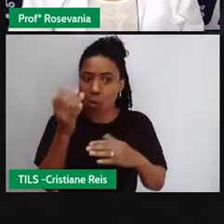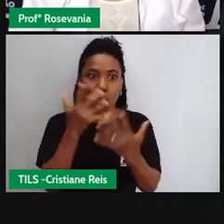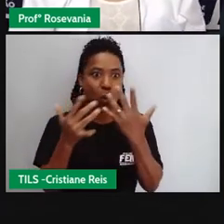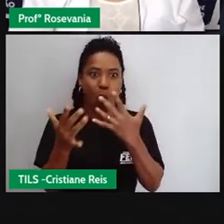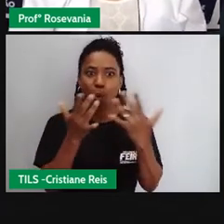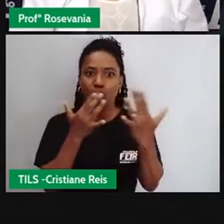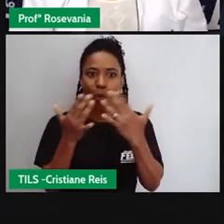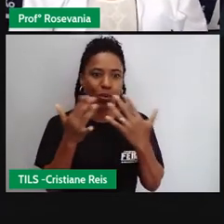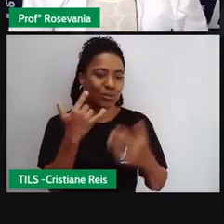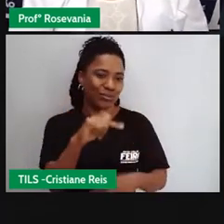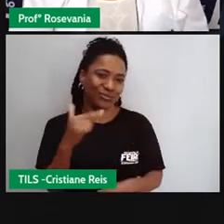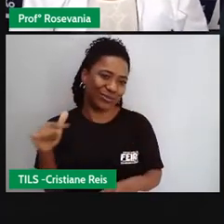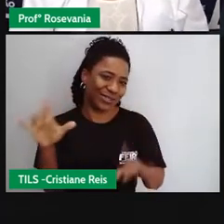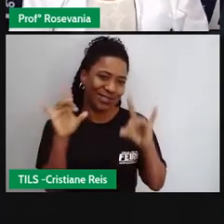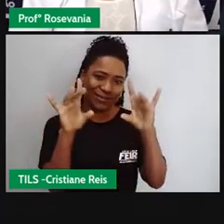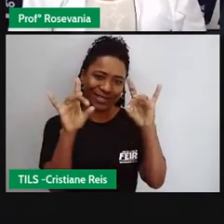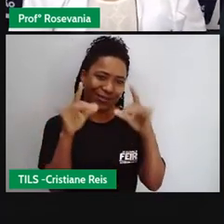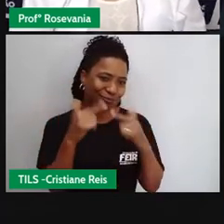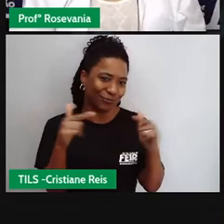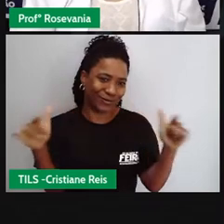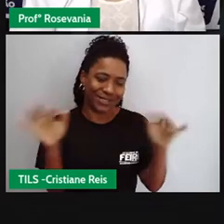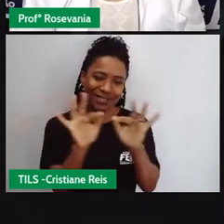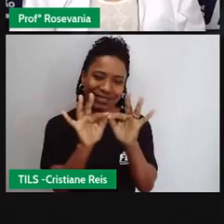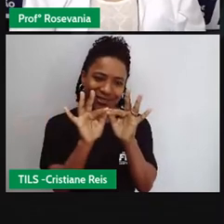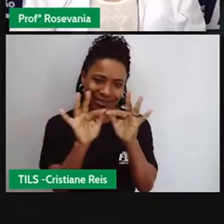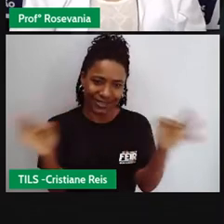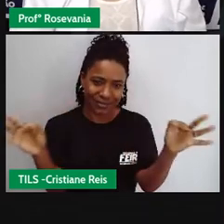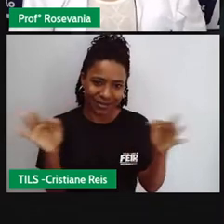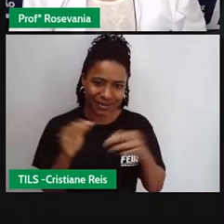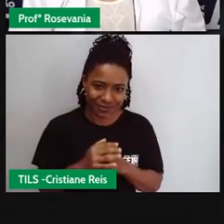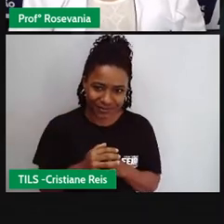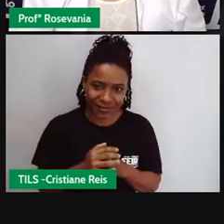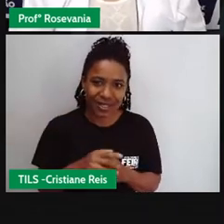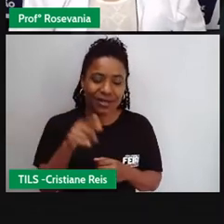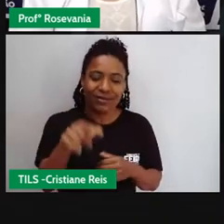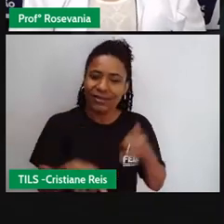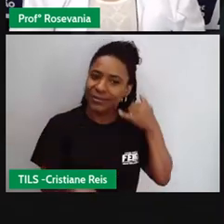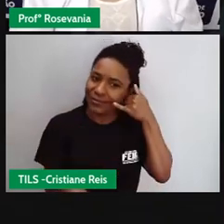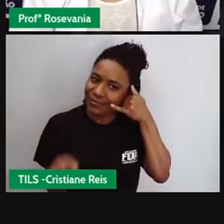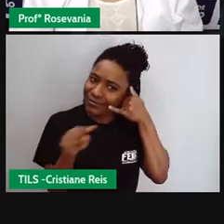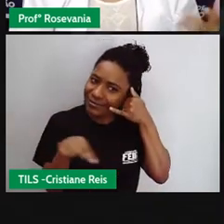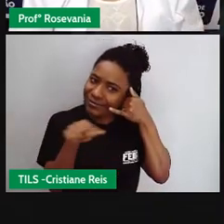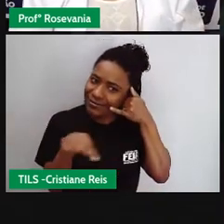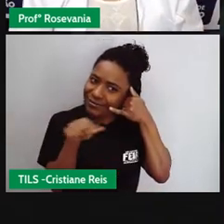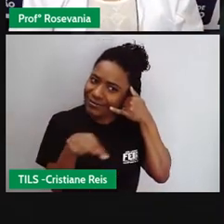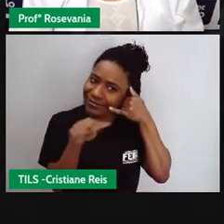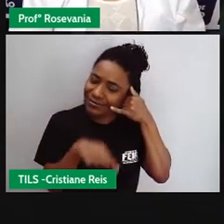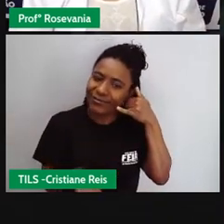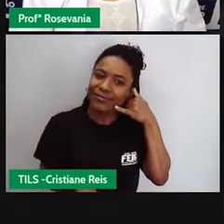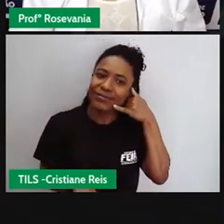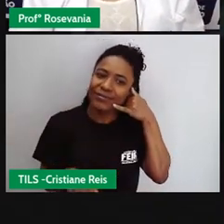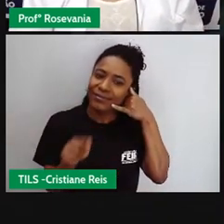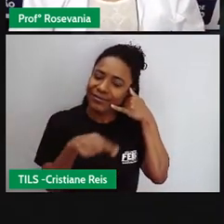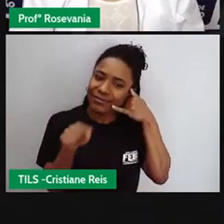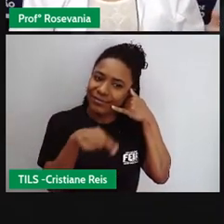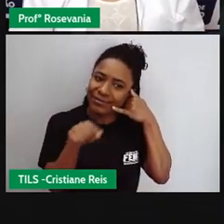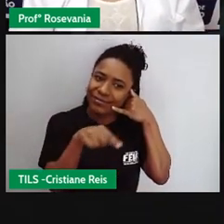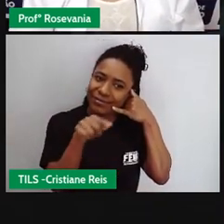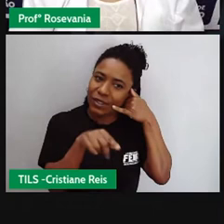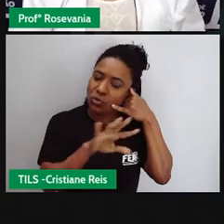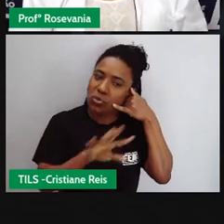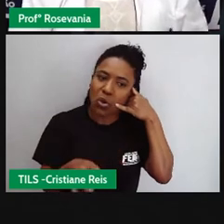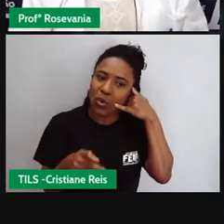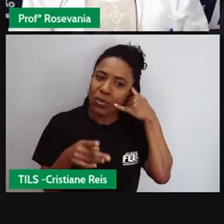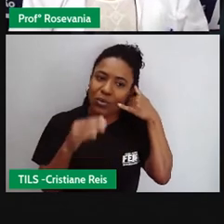aí os telefones na época que eles serviam para receber ligações hoje a gente tem uma infinidade de funções